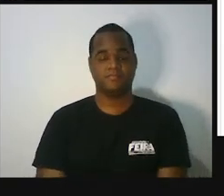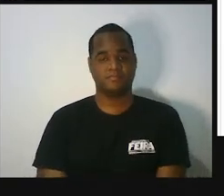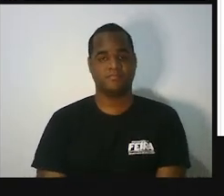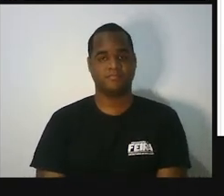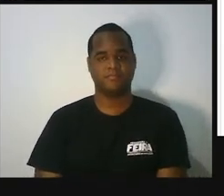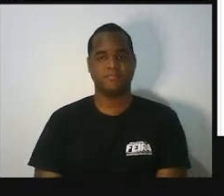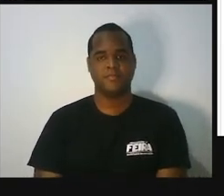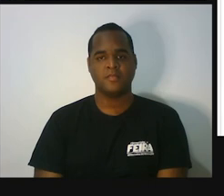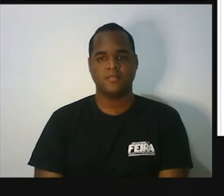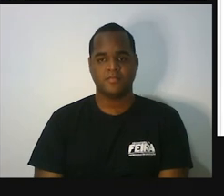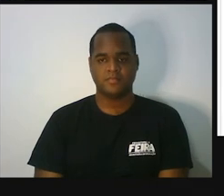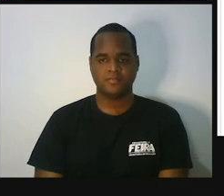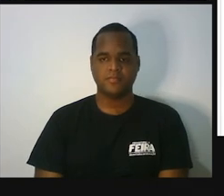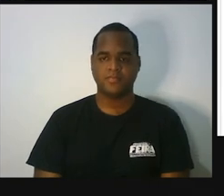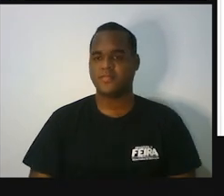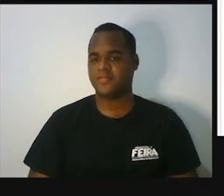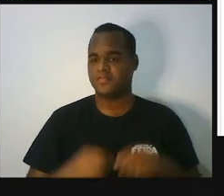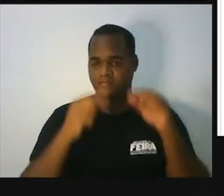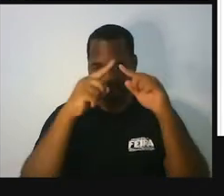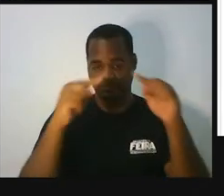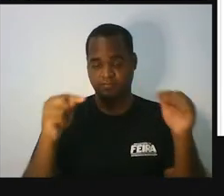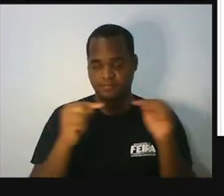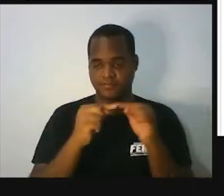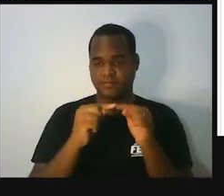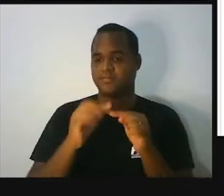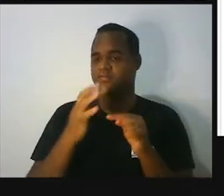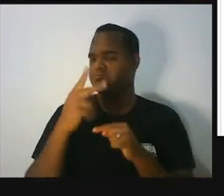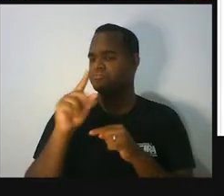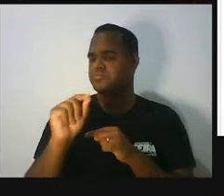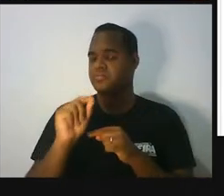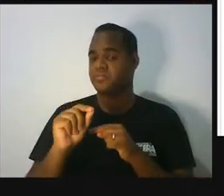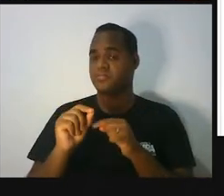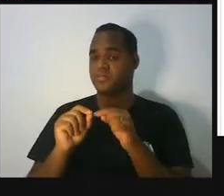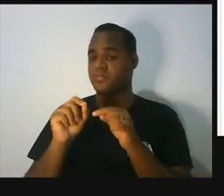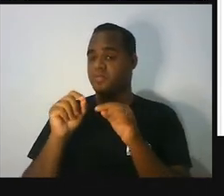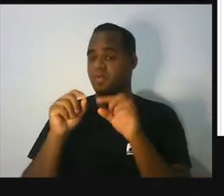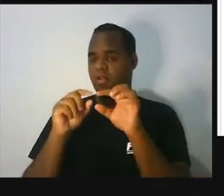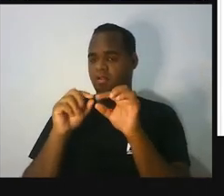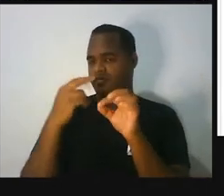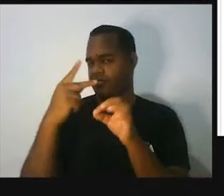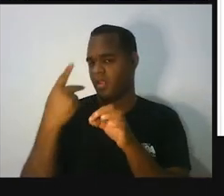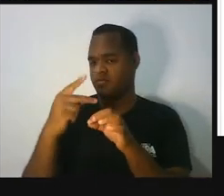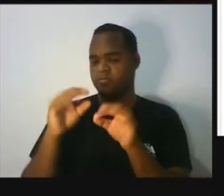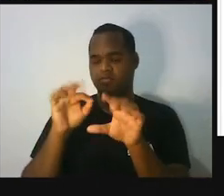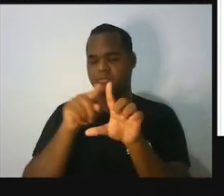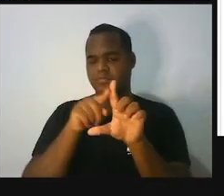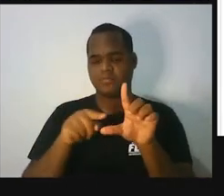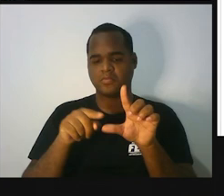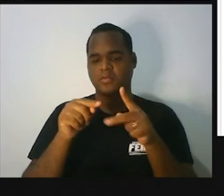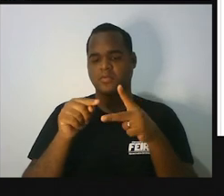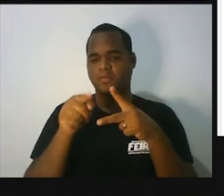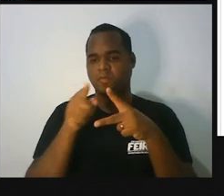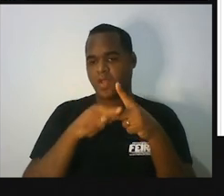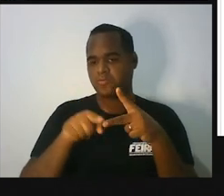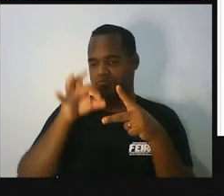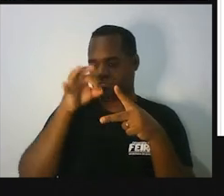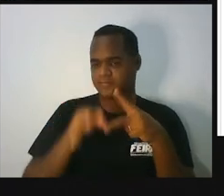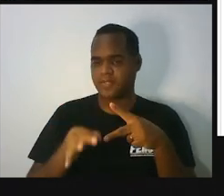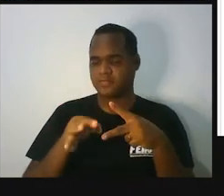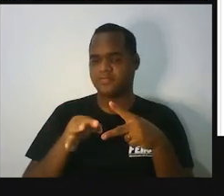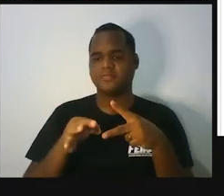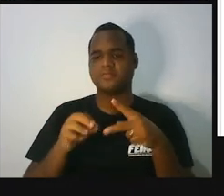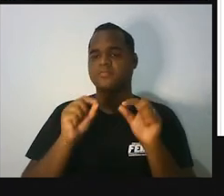Pronto. Triângulo retângulo. Retângulo significa ângulo reto. O que é um ângulo reto?